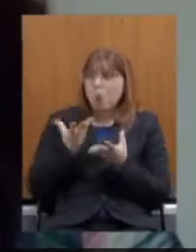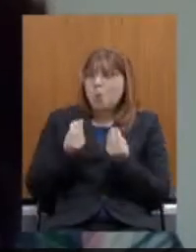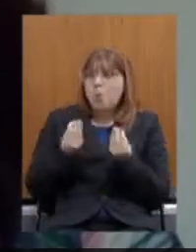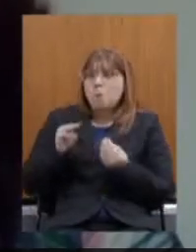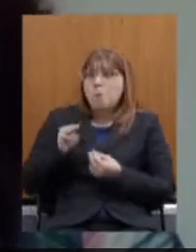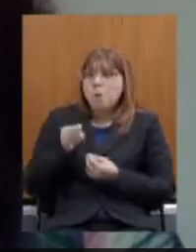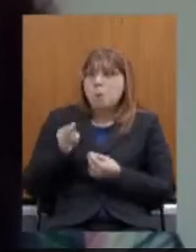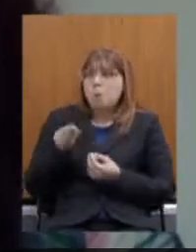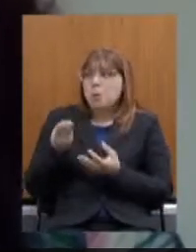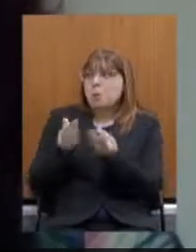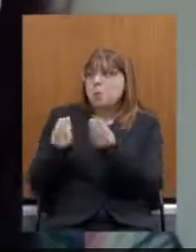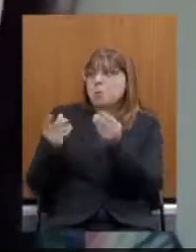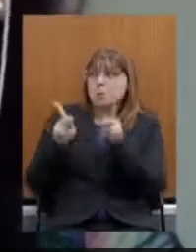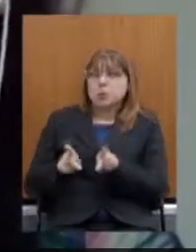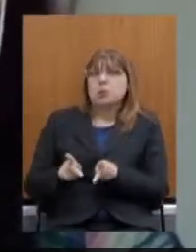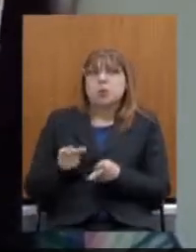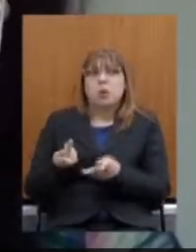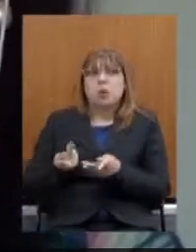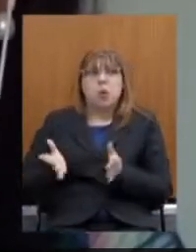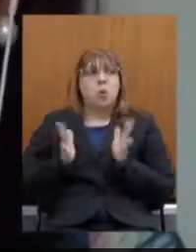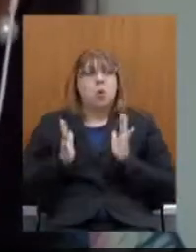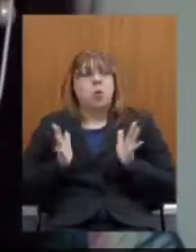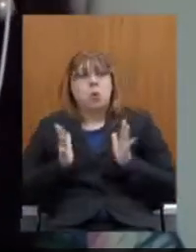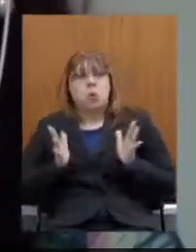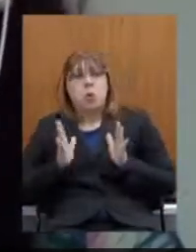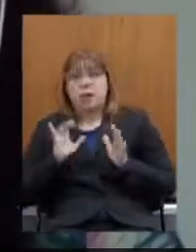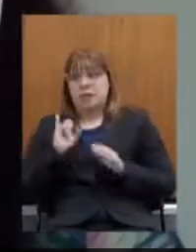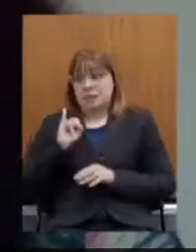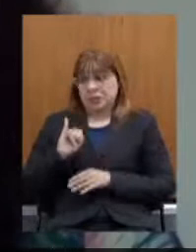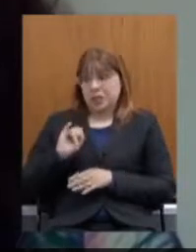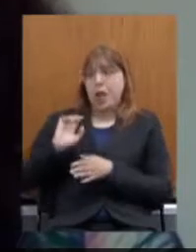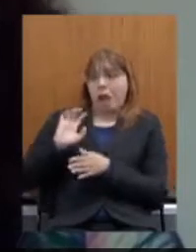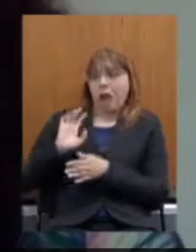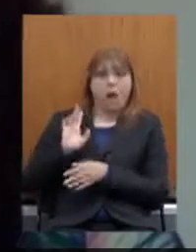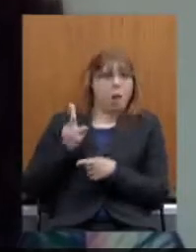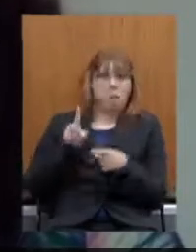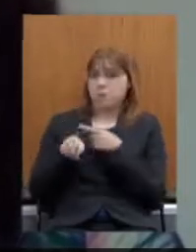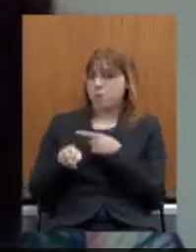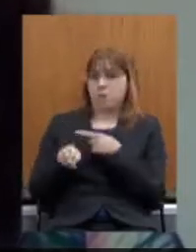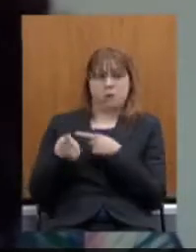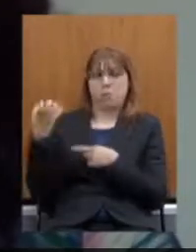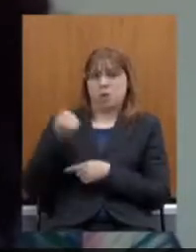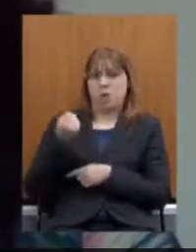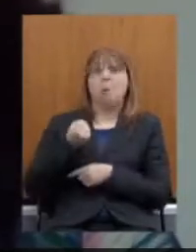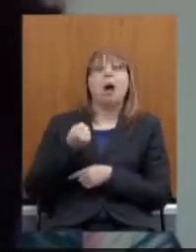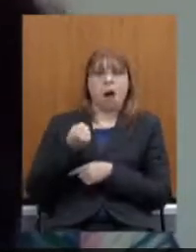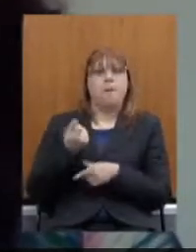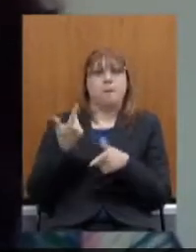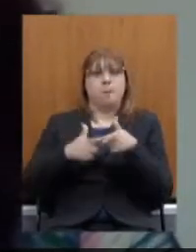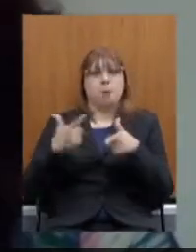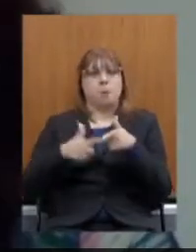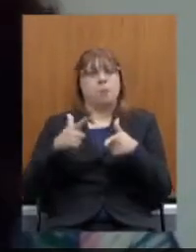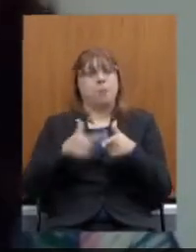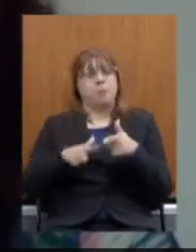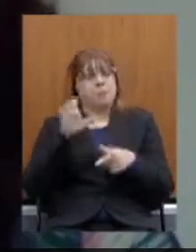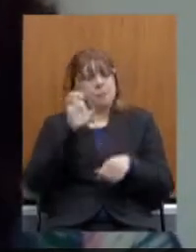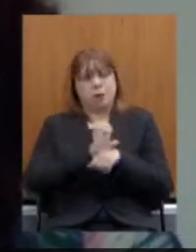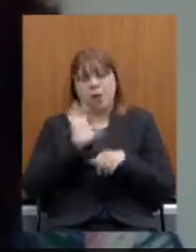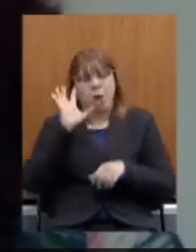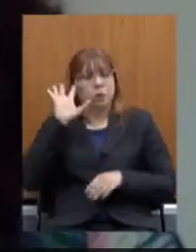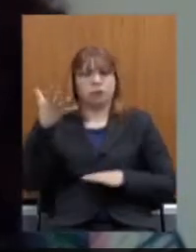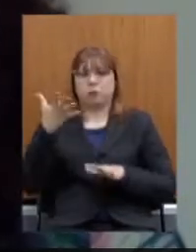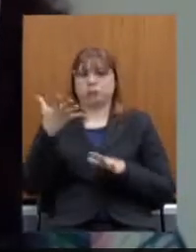milionários e que, cortando as pensões milionárias, todos os problemas do Estado estariam resolvidos.